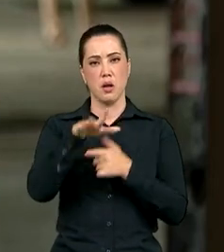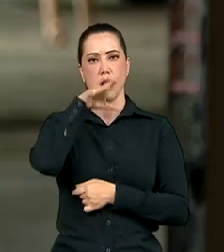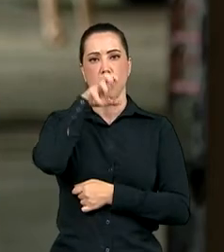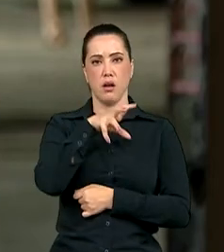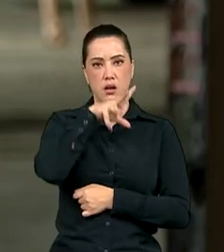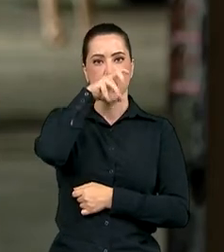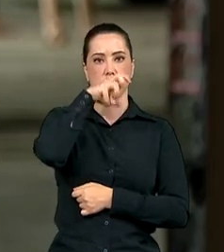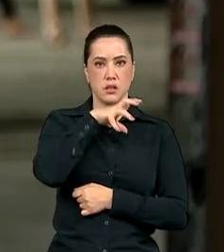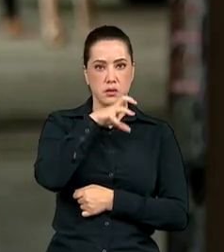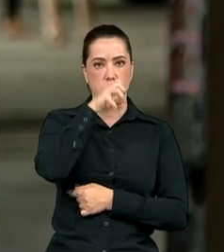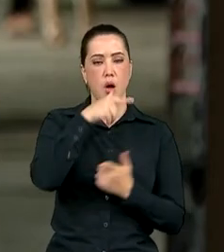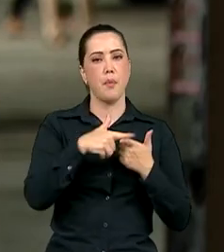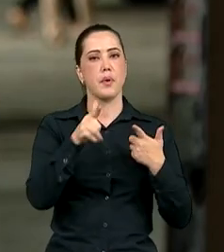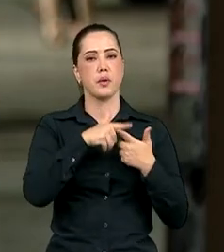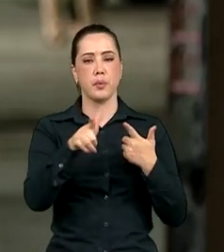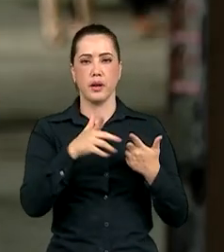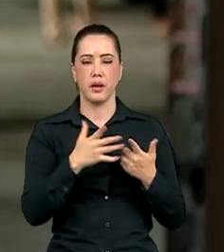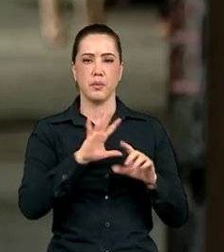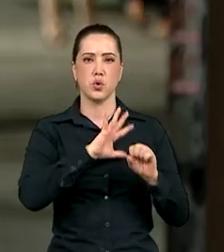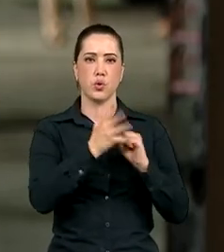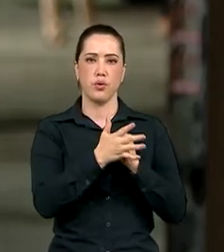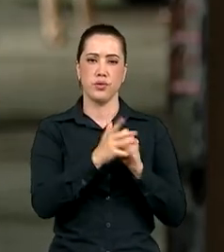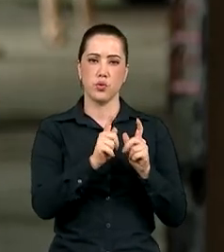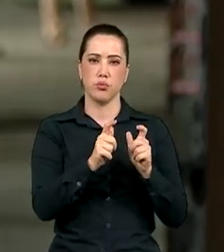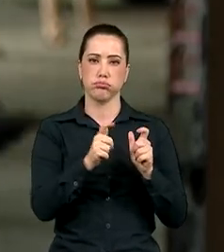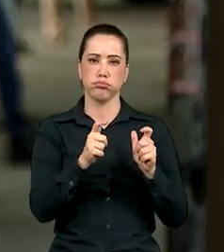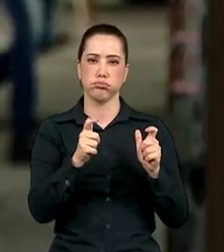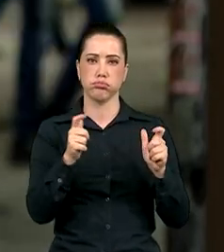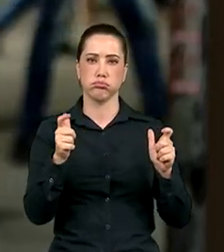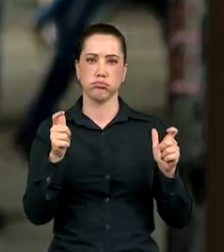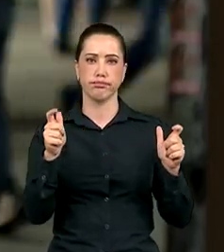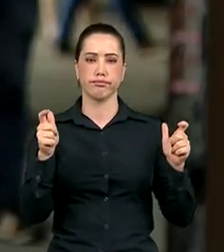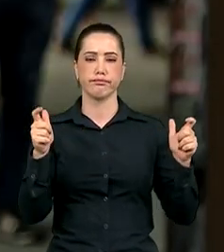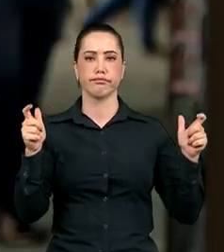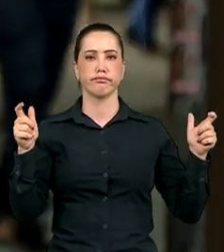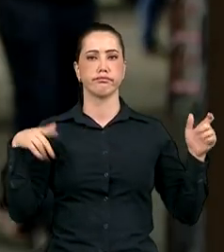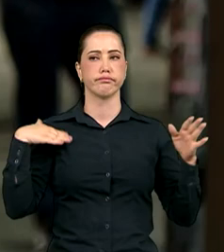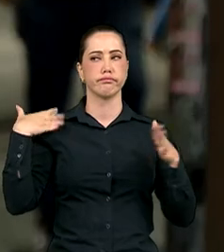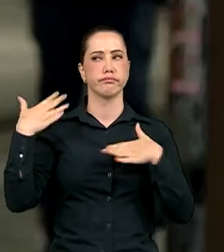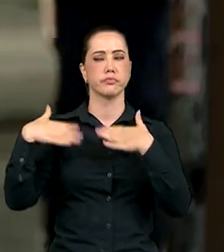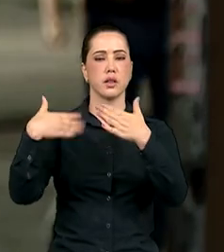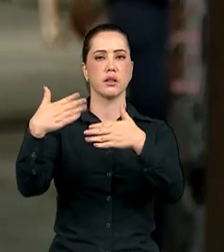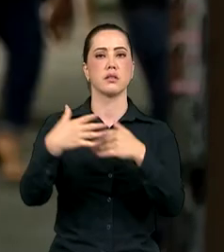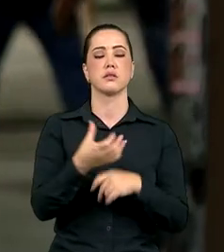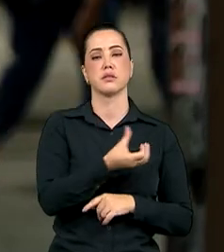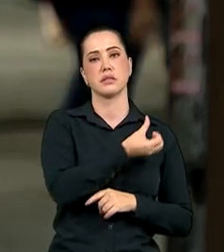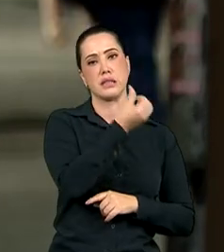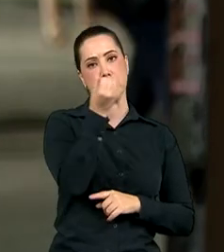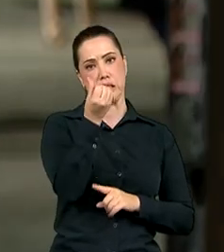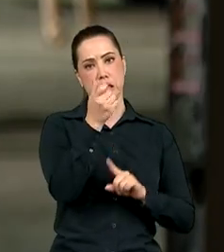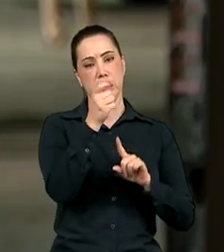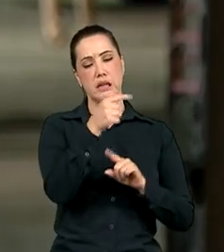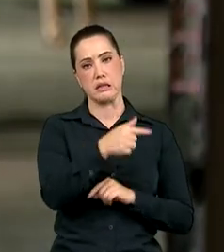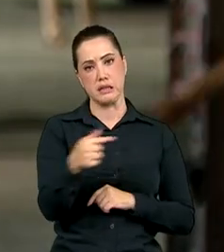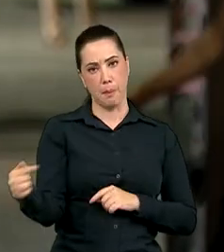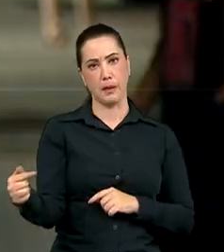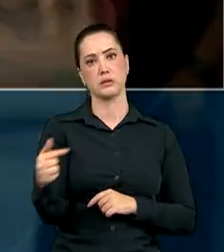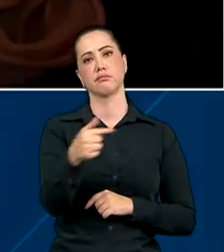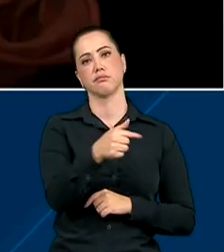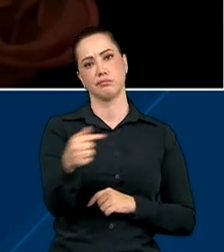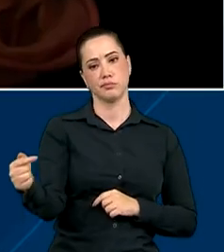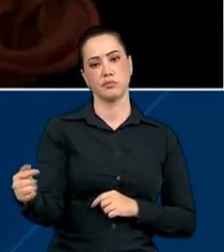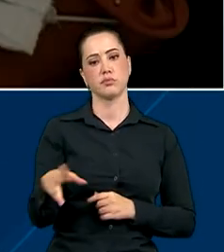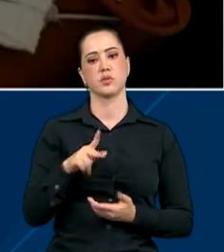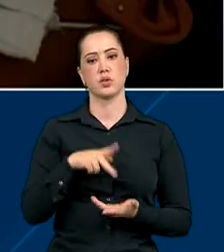aumento no número de casos de Covid-19, que persiste nas últimas seis semanas e é